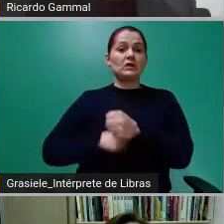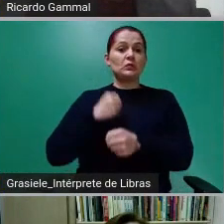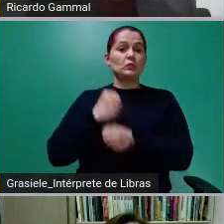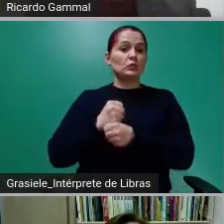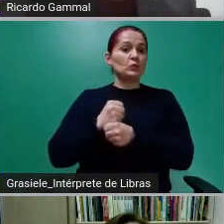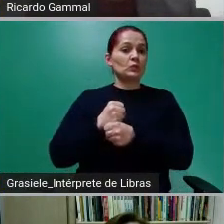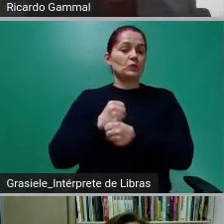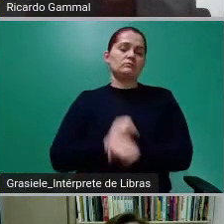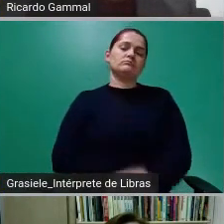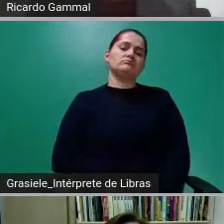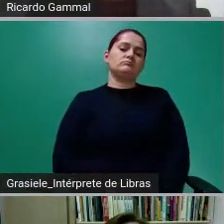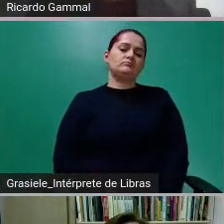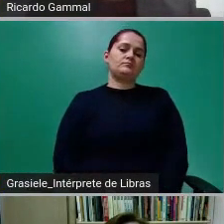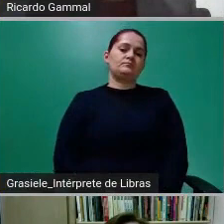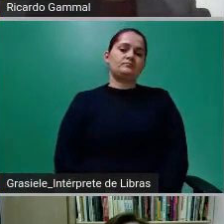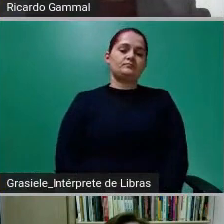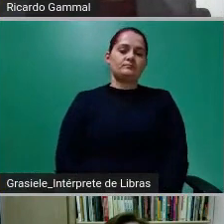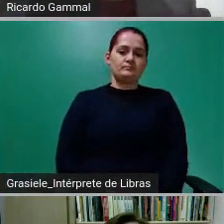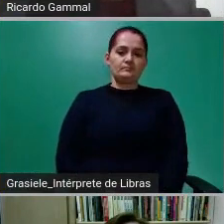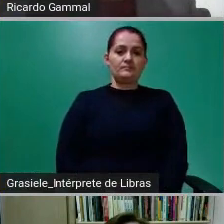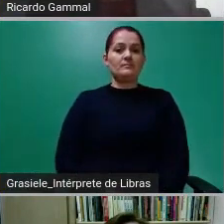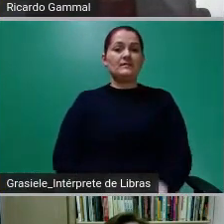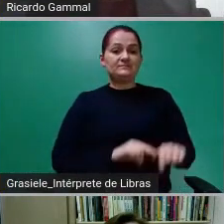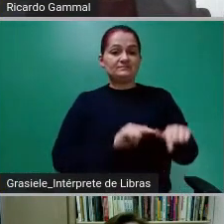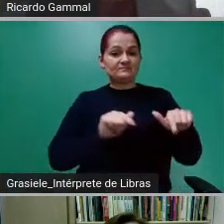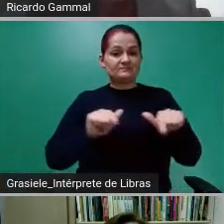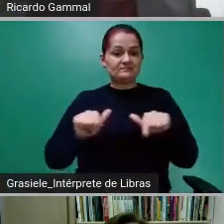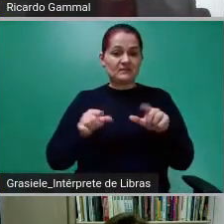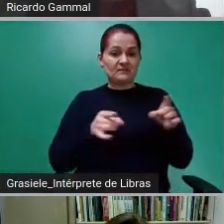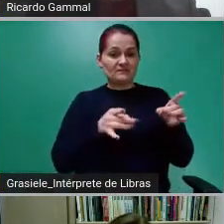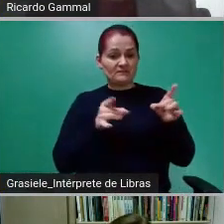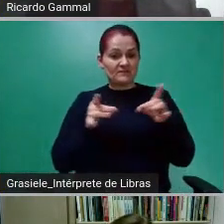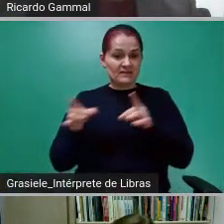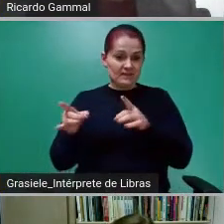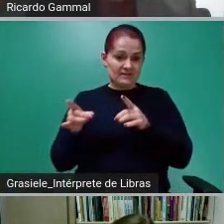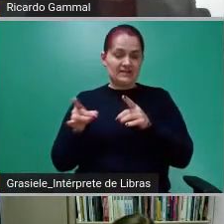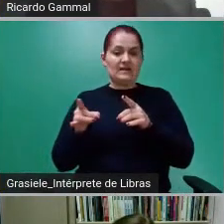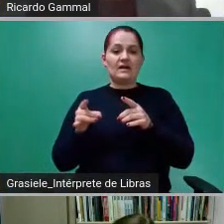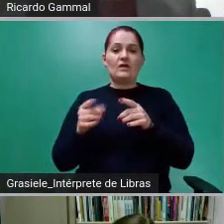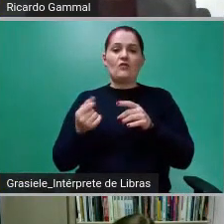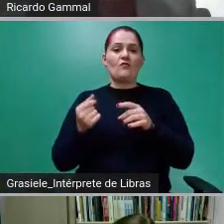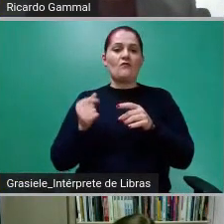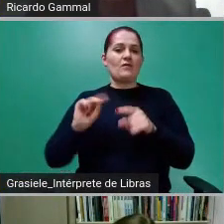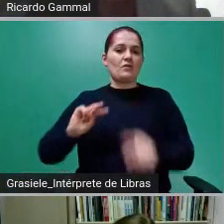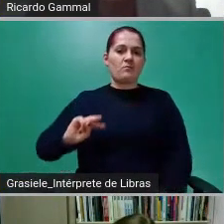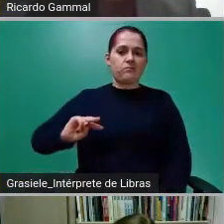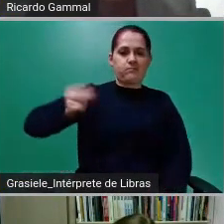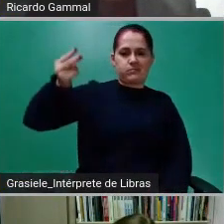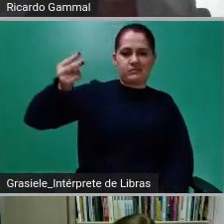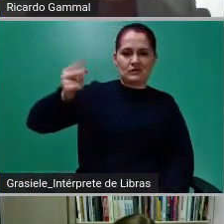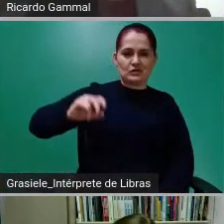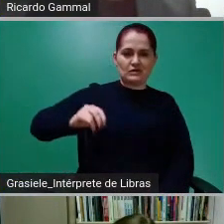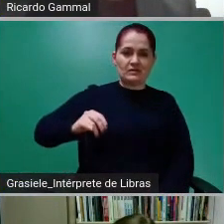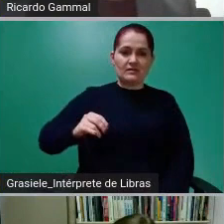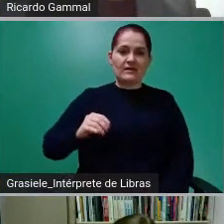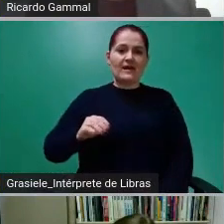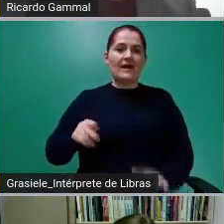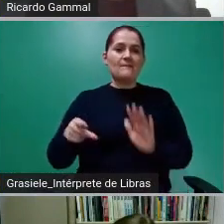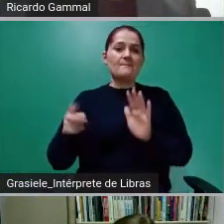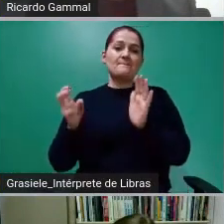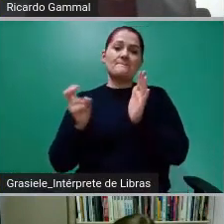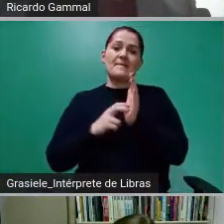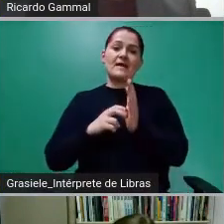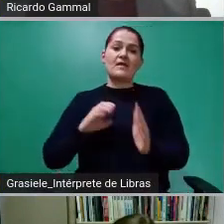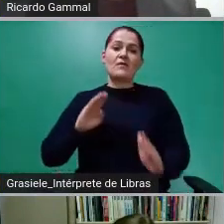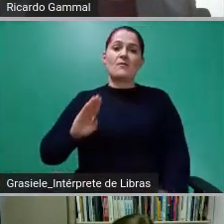Quando as debêntures foram oferecidas com esse rendimento estratosférico, o Banco BTG Pactual foi